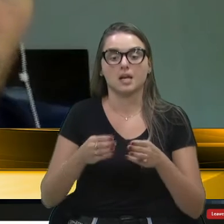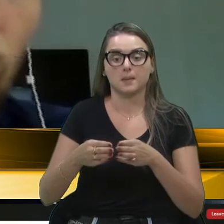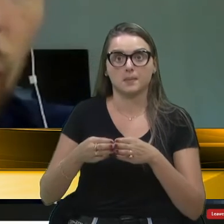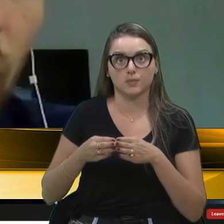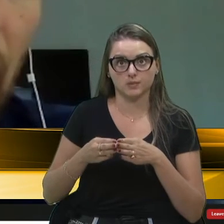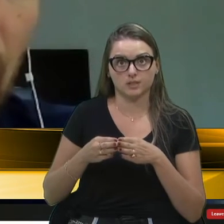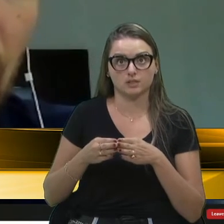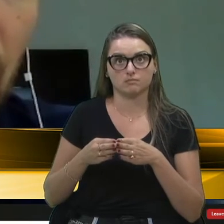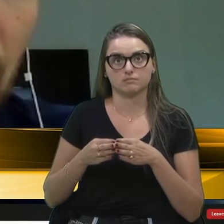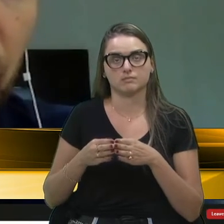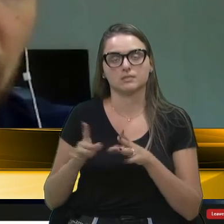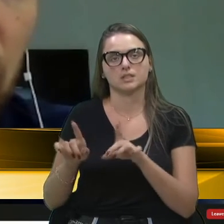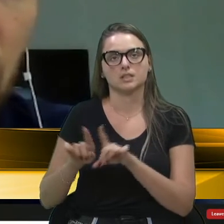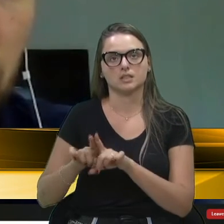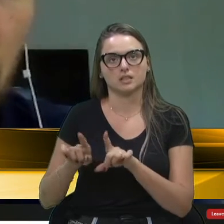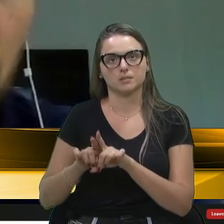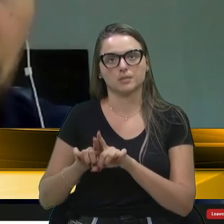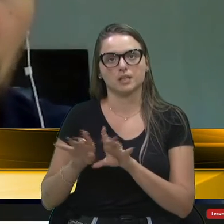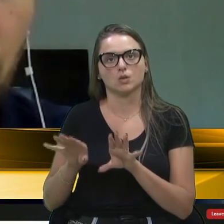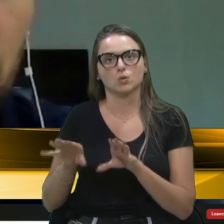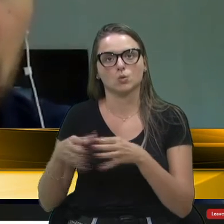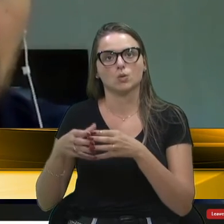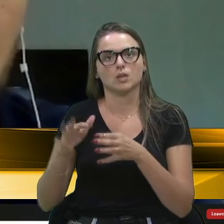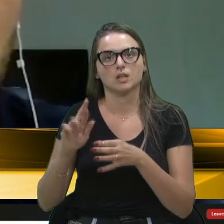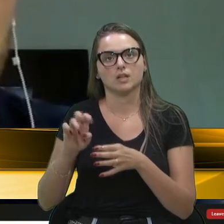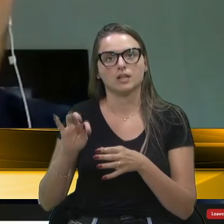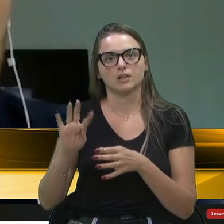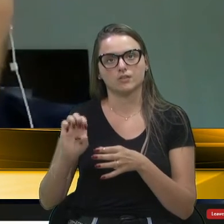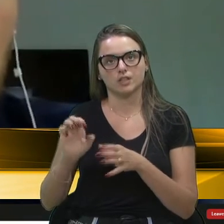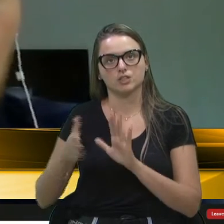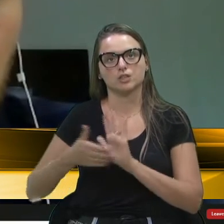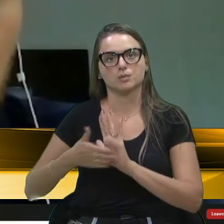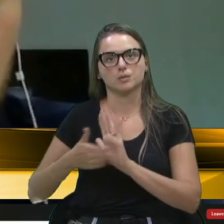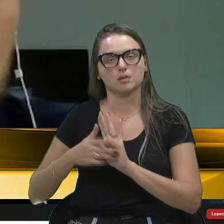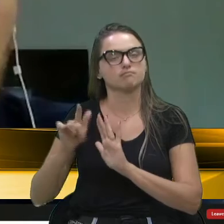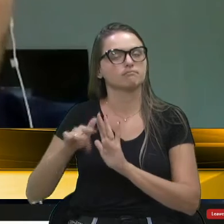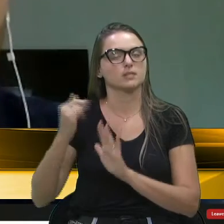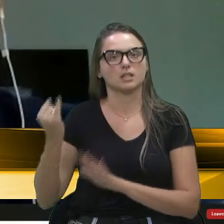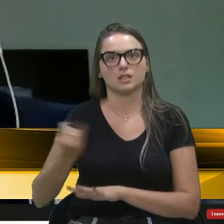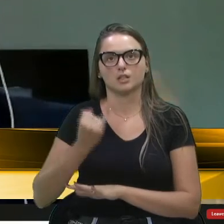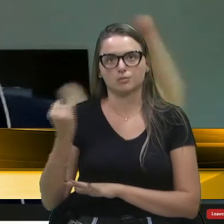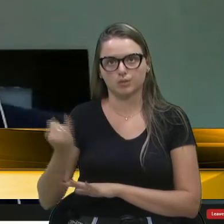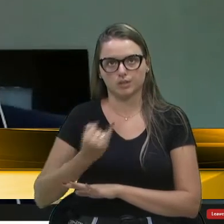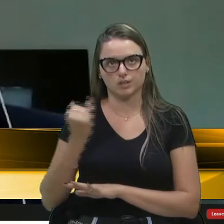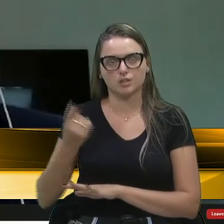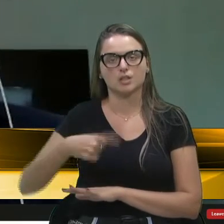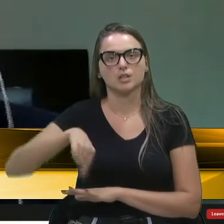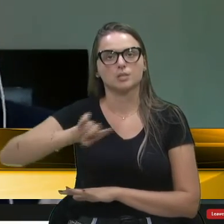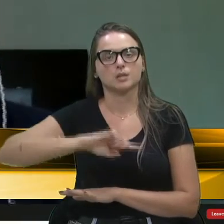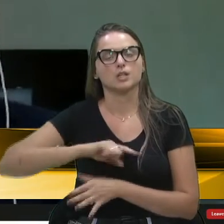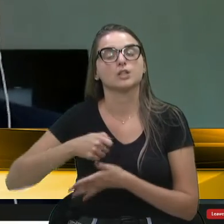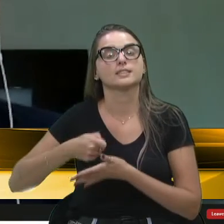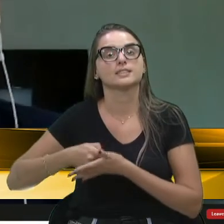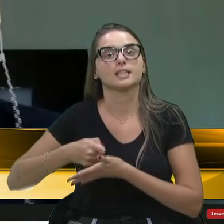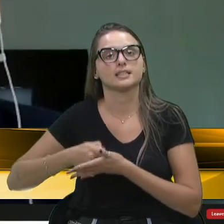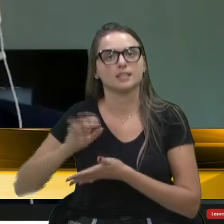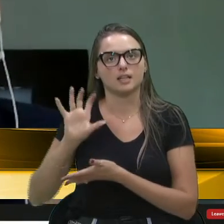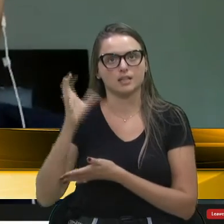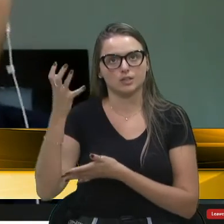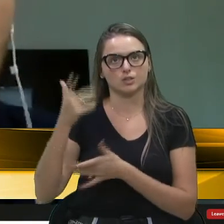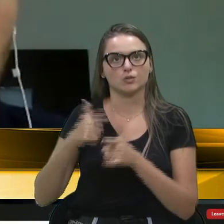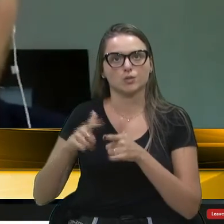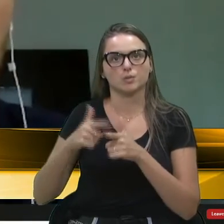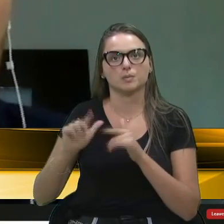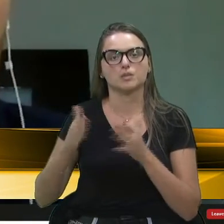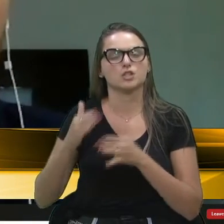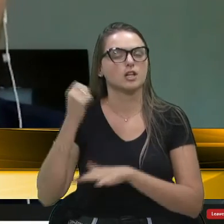quanto a frente que a senhora propôs aí são de extrema importância para nós tentar resolver um problema que já é